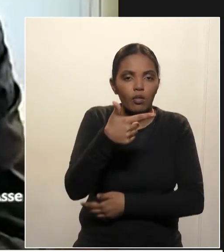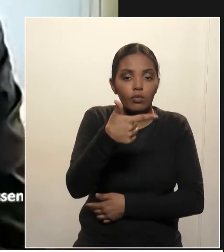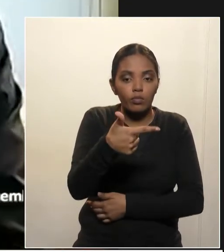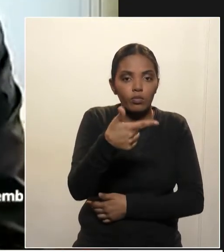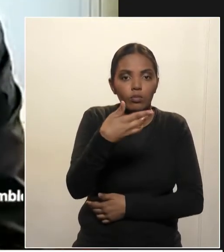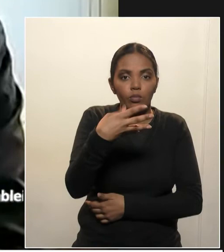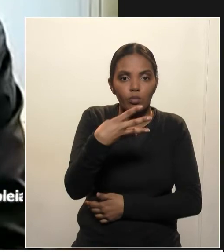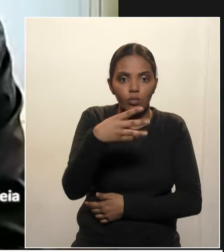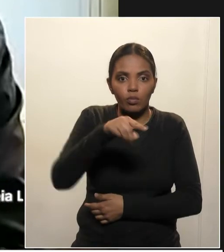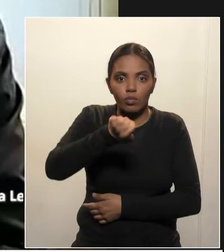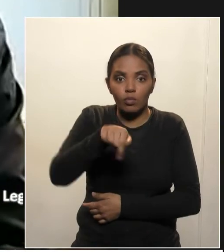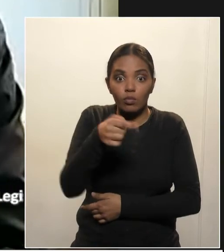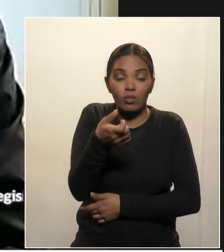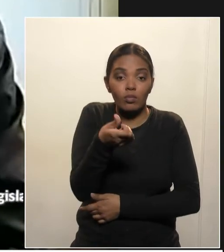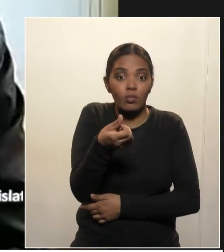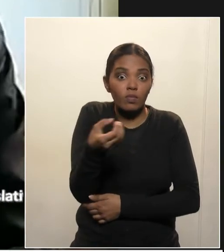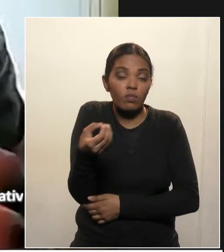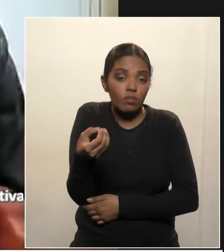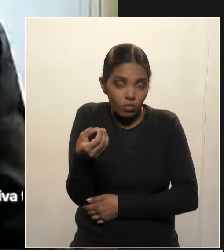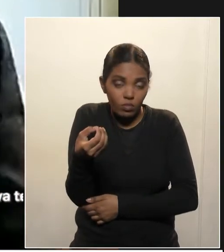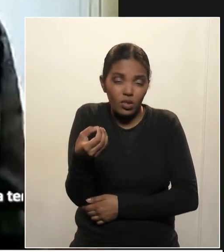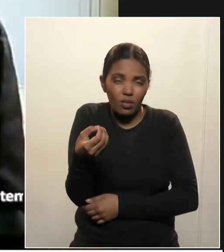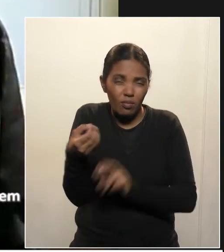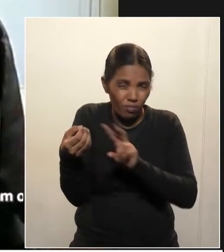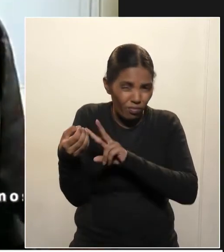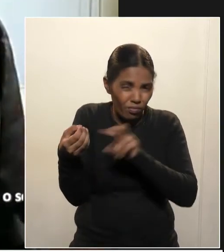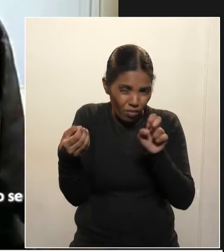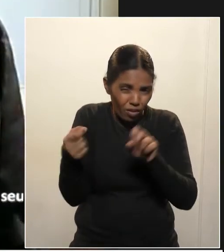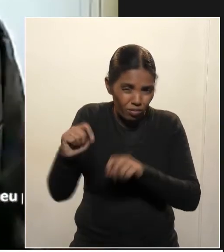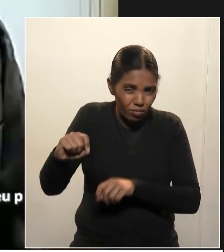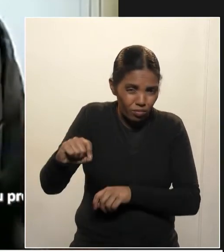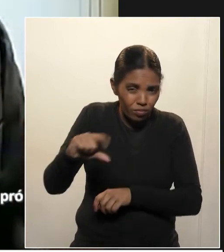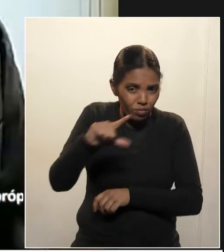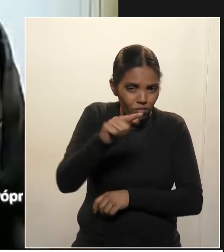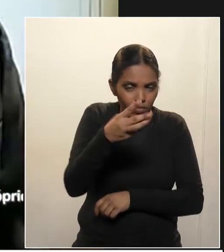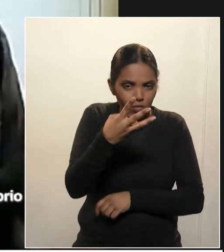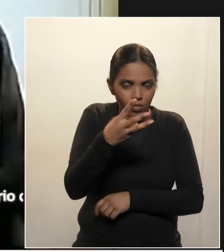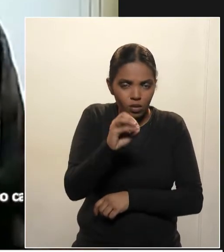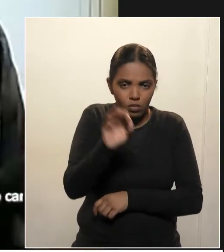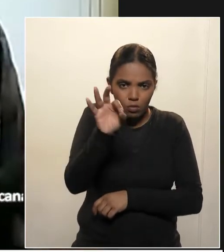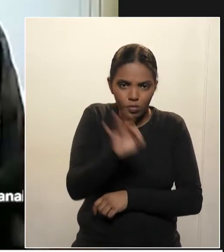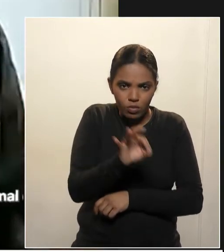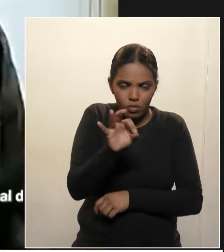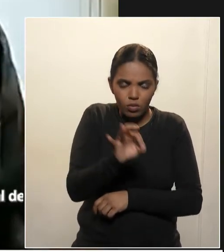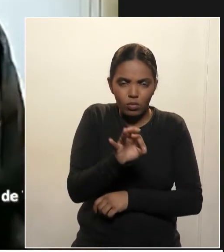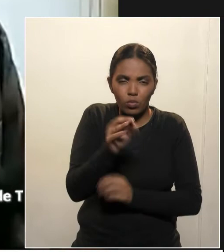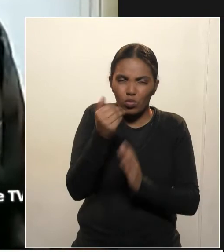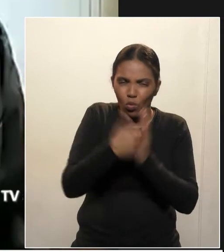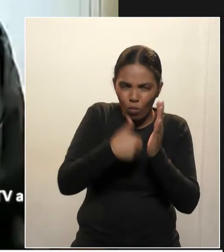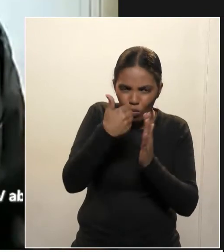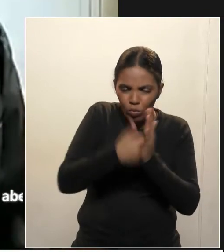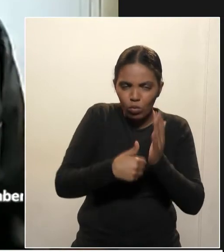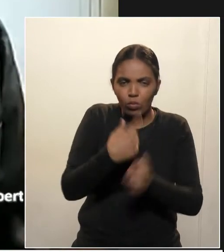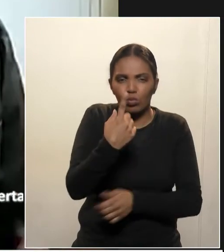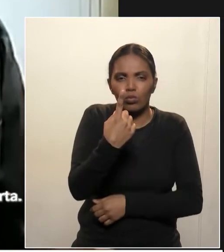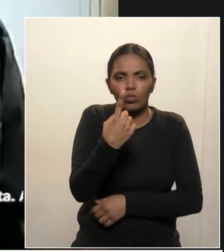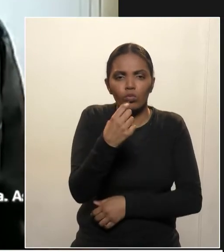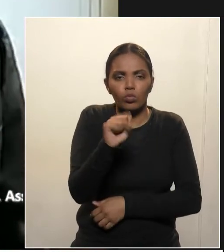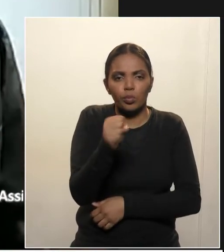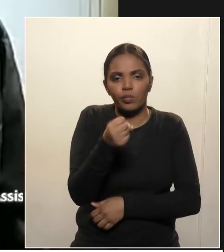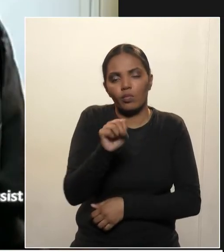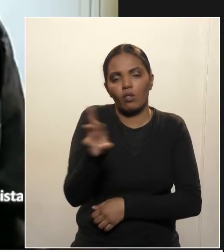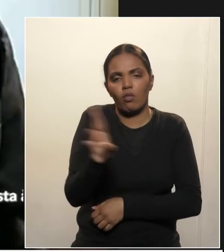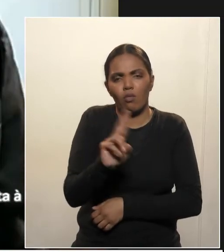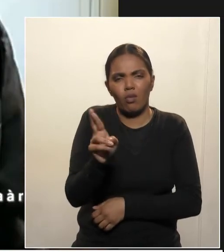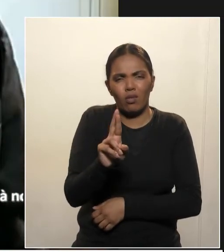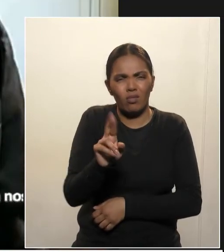agora em dezembro. Trinta por cento, nós pagaríamos um novo pedágio de dezoito reais, no mínimo. Isso é